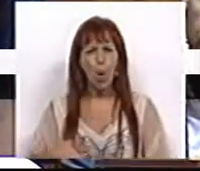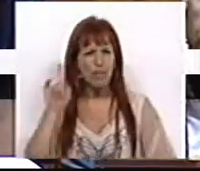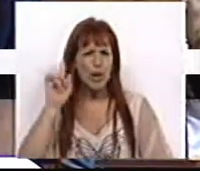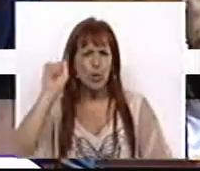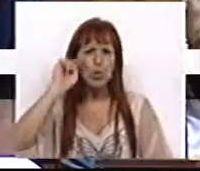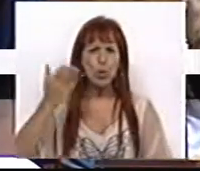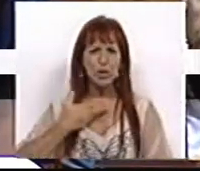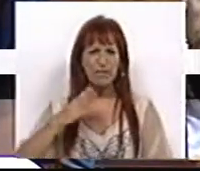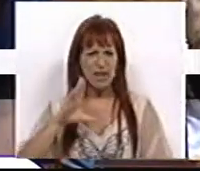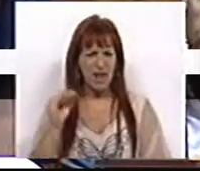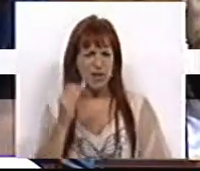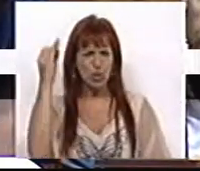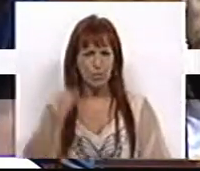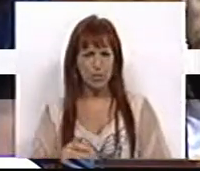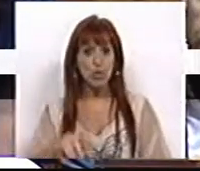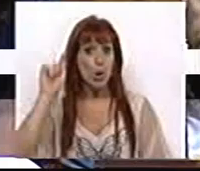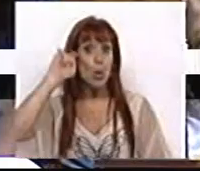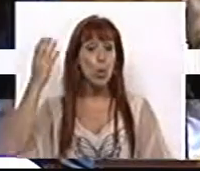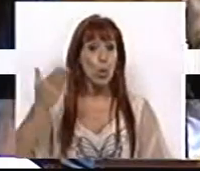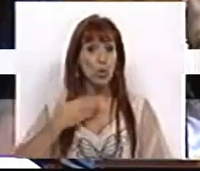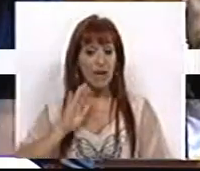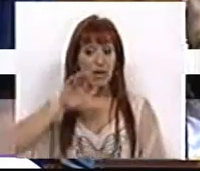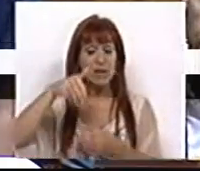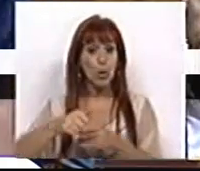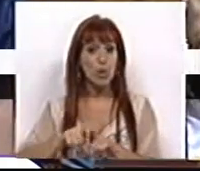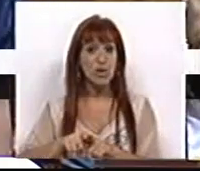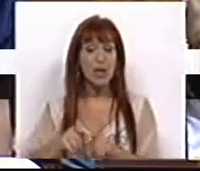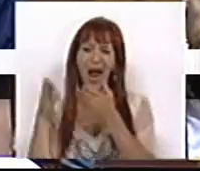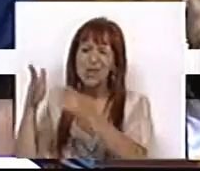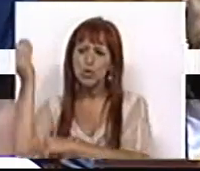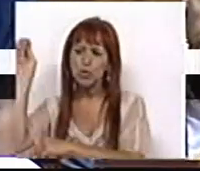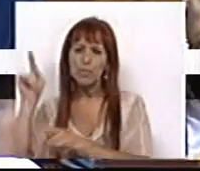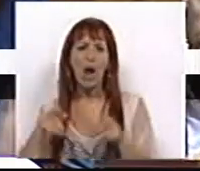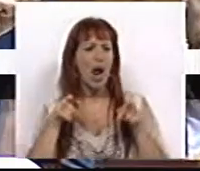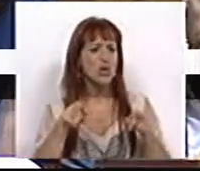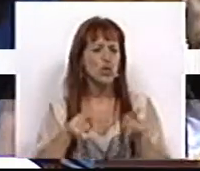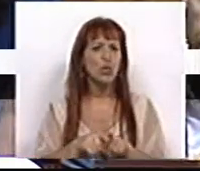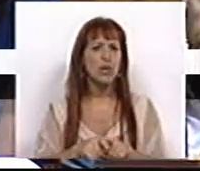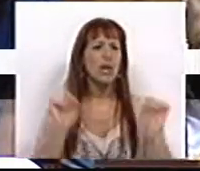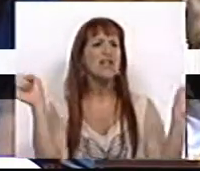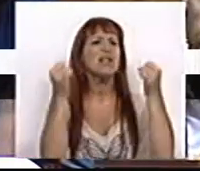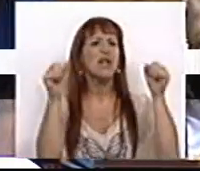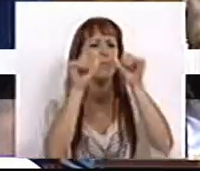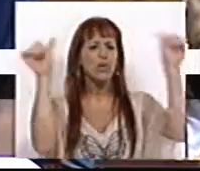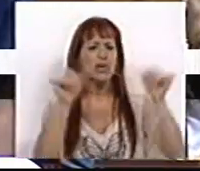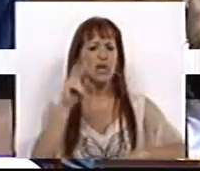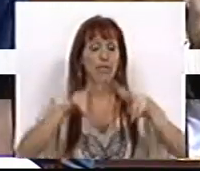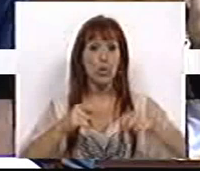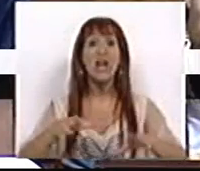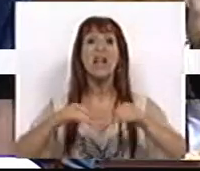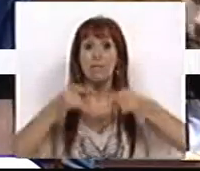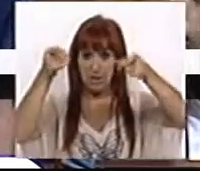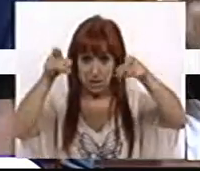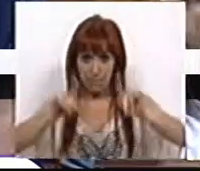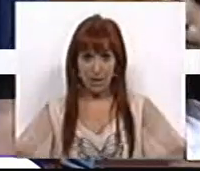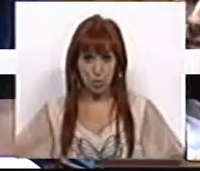valor do déficit, que é 10%, que é o déficit incluindo as ajudas à banca, incluindo o salvamento do sistema financeiro. E admite